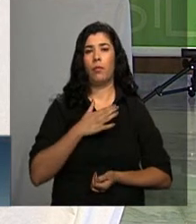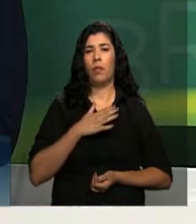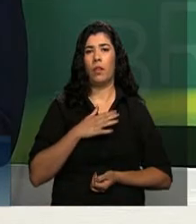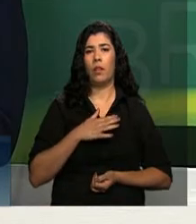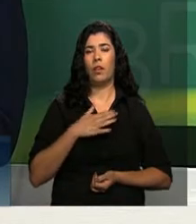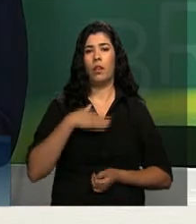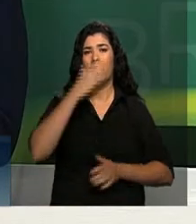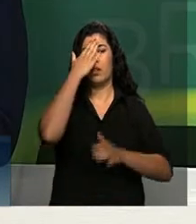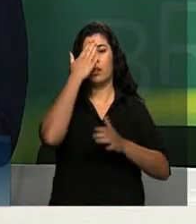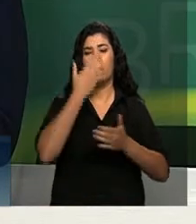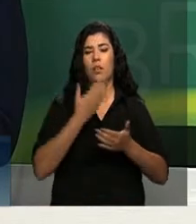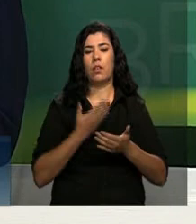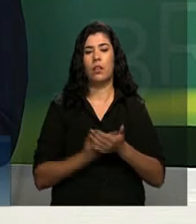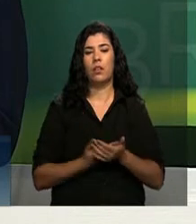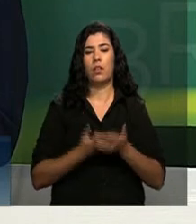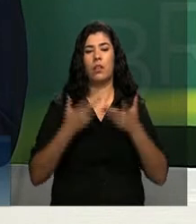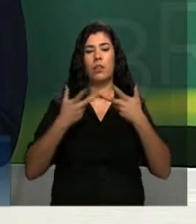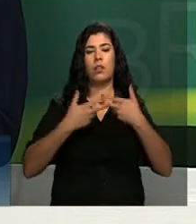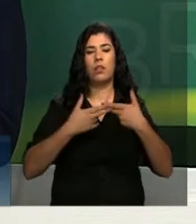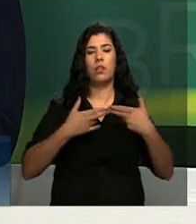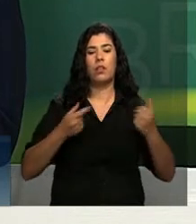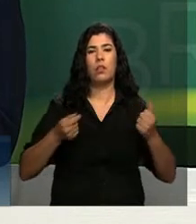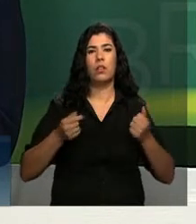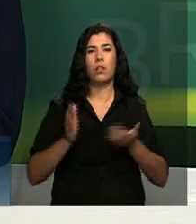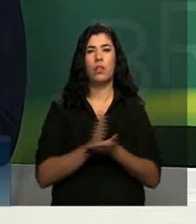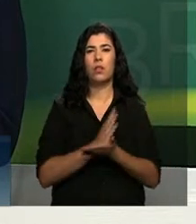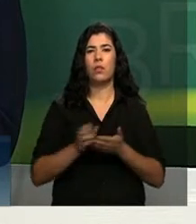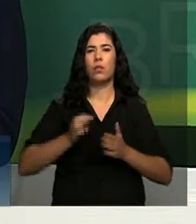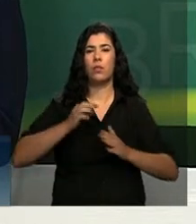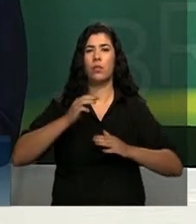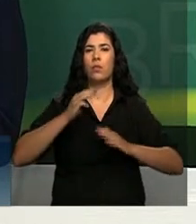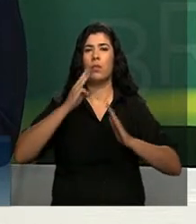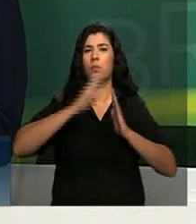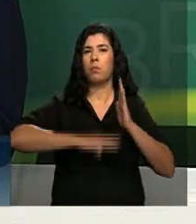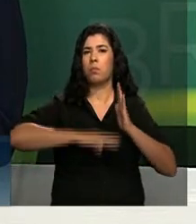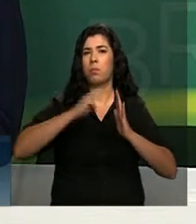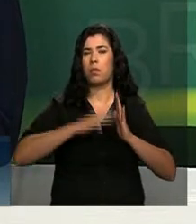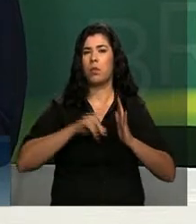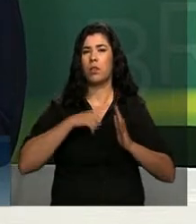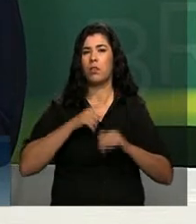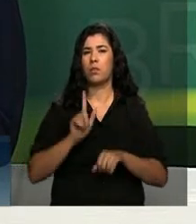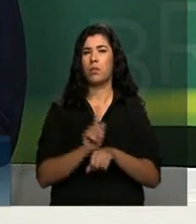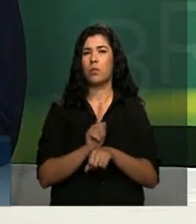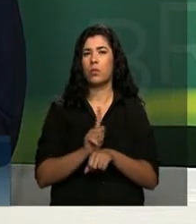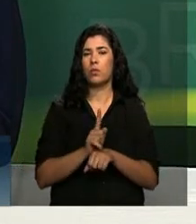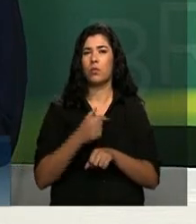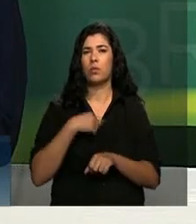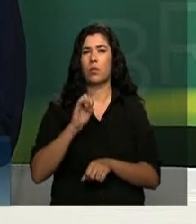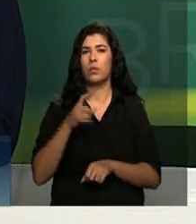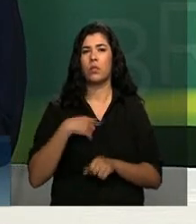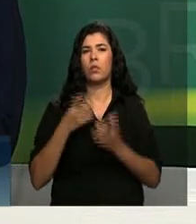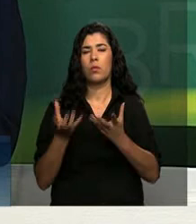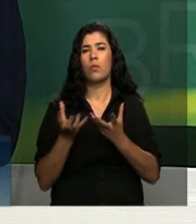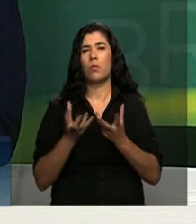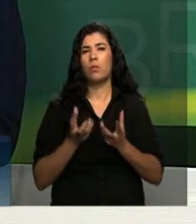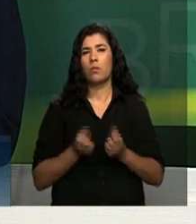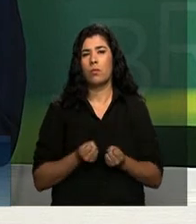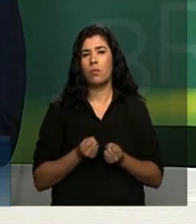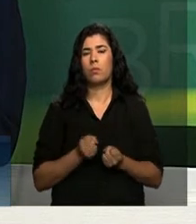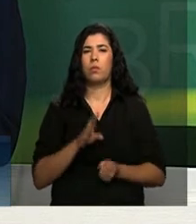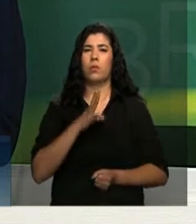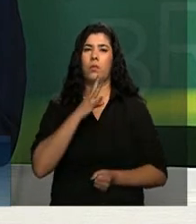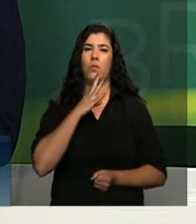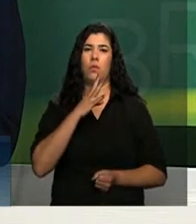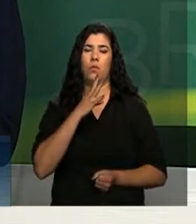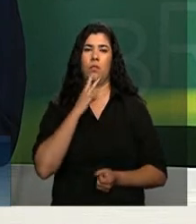Eu acredito em alguns métodos enquanto gestor. Eu penso que quando você chega e assume uma função, você tem que conhecer